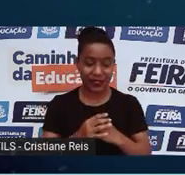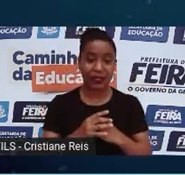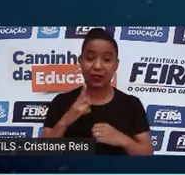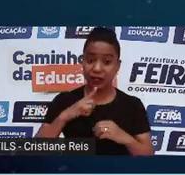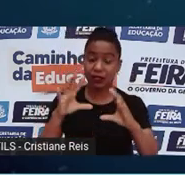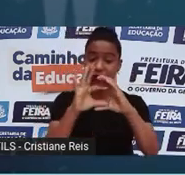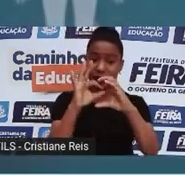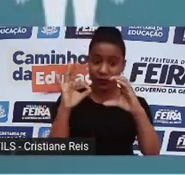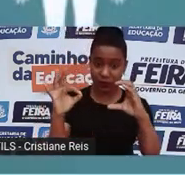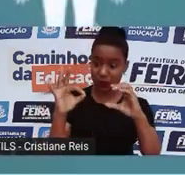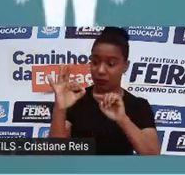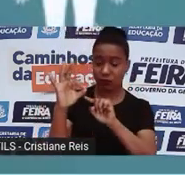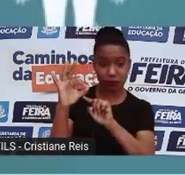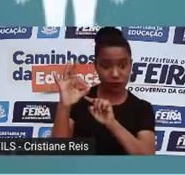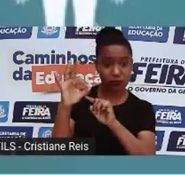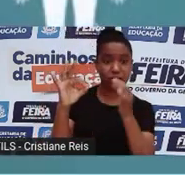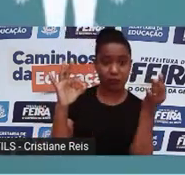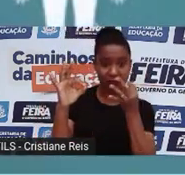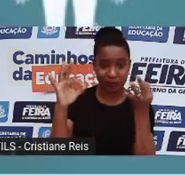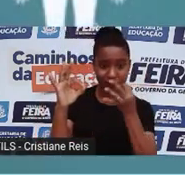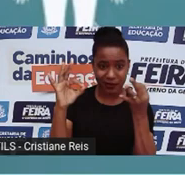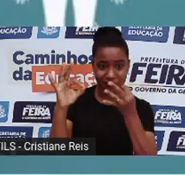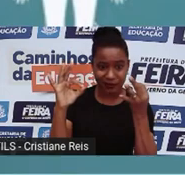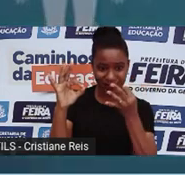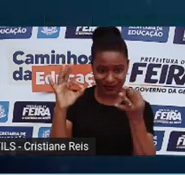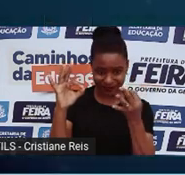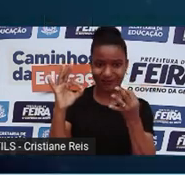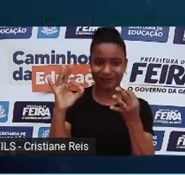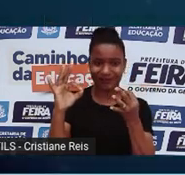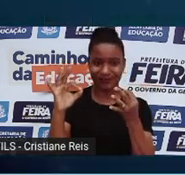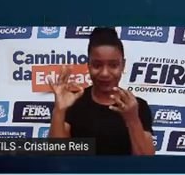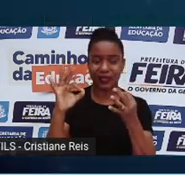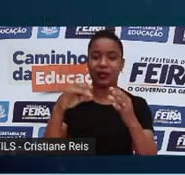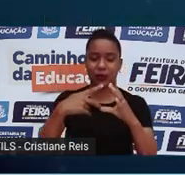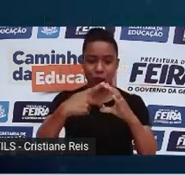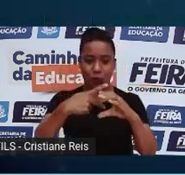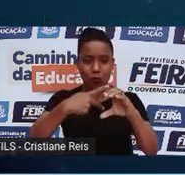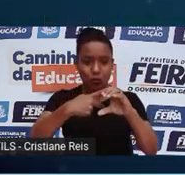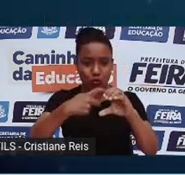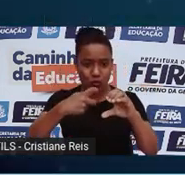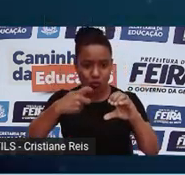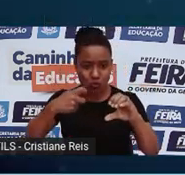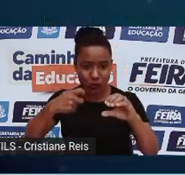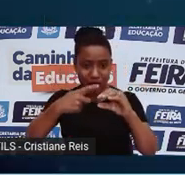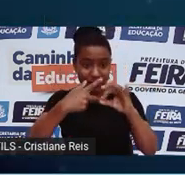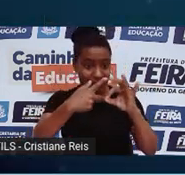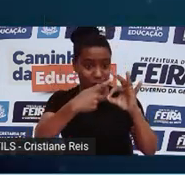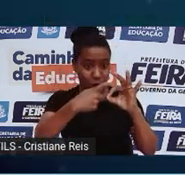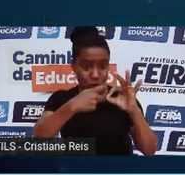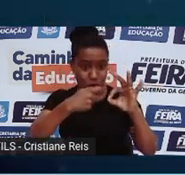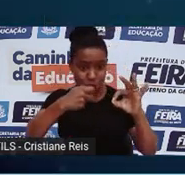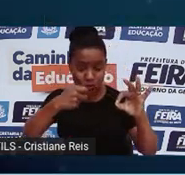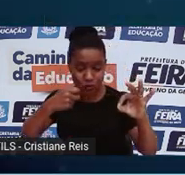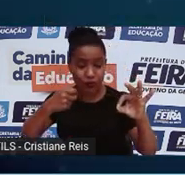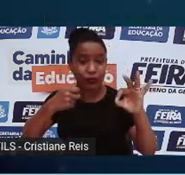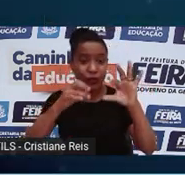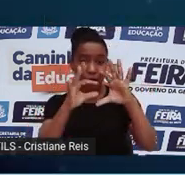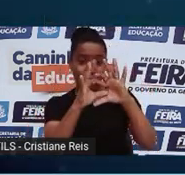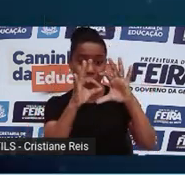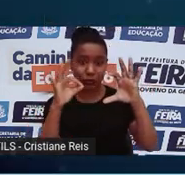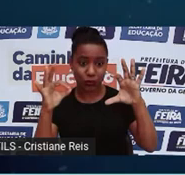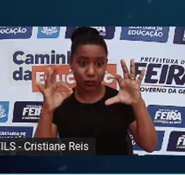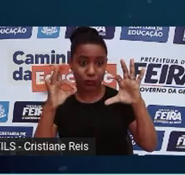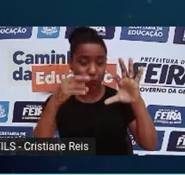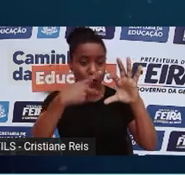completa, podemos dizer assim, do indivíduo que precisa regenerar um tecido doente. Esse núcleo seria inserido em um óvulo sem